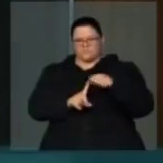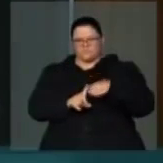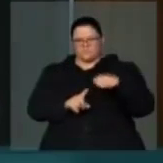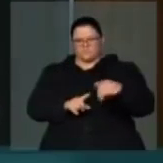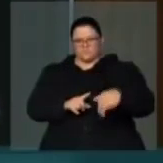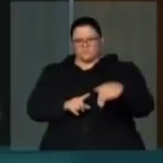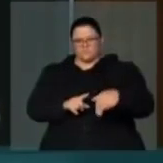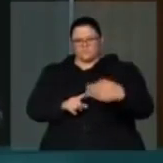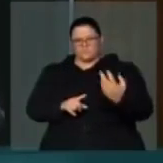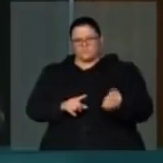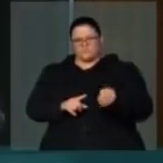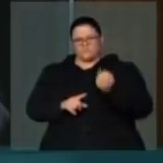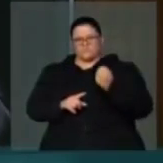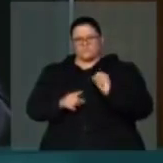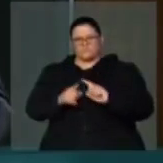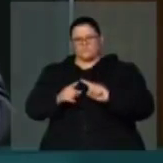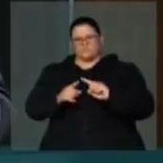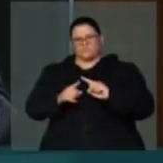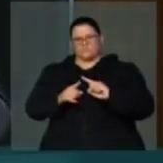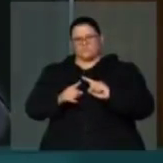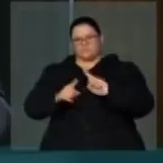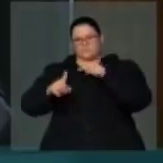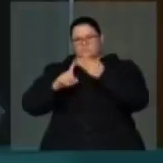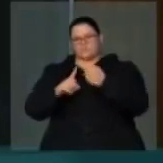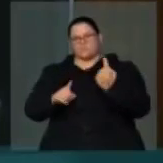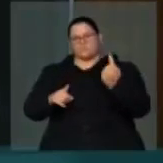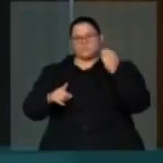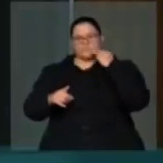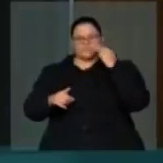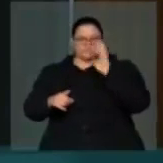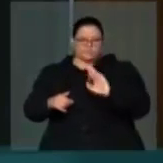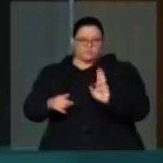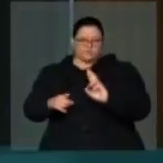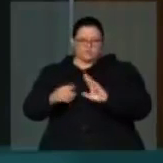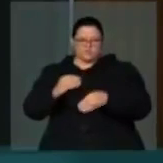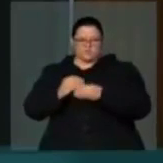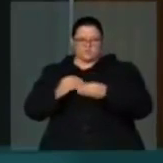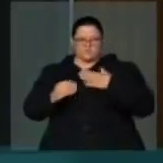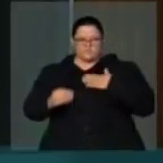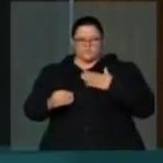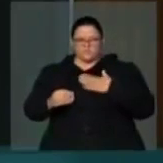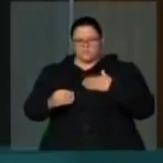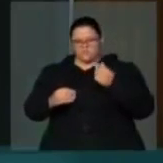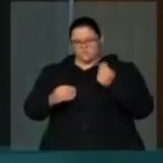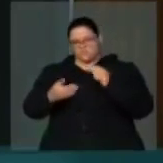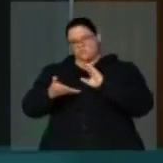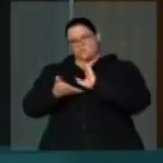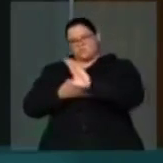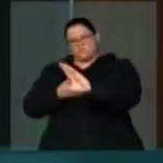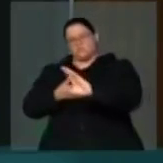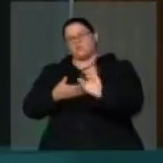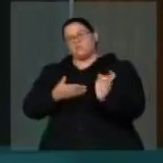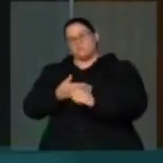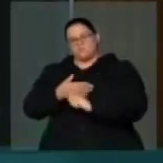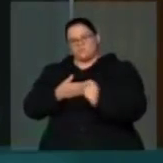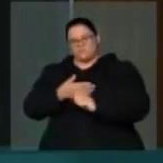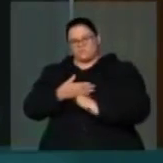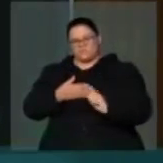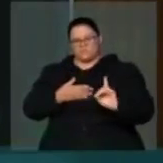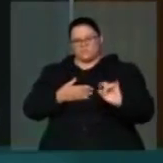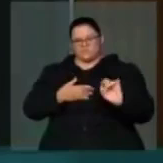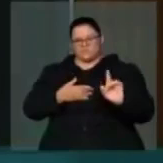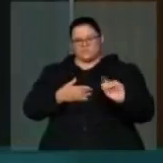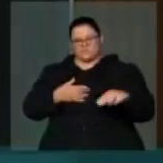indicando mais 1 milhão de reais de nossas emendas individuais para aquela instituição que é digna de ser